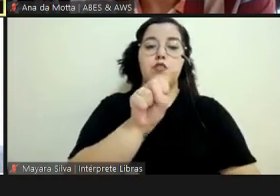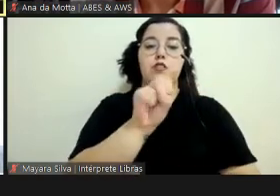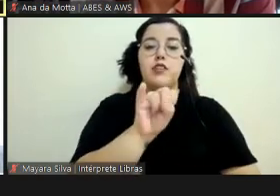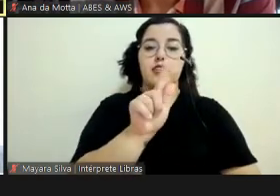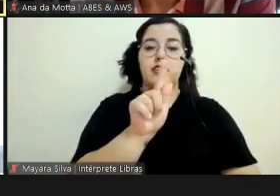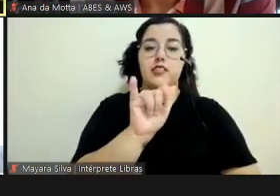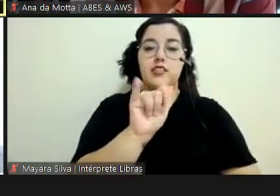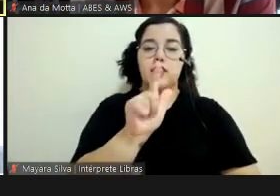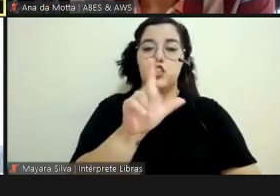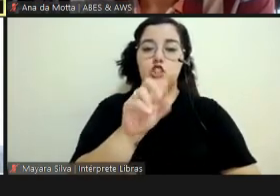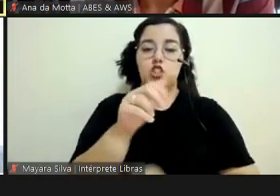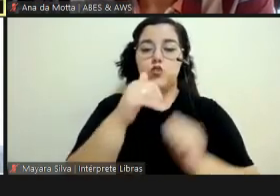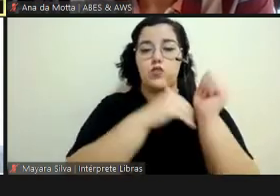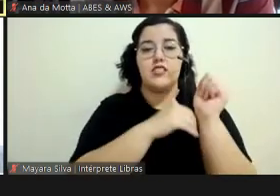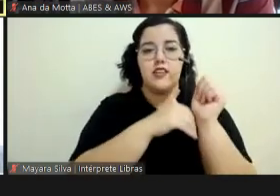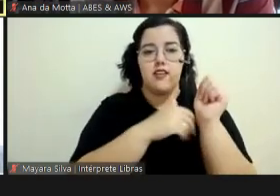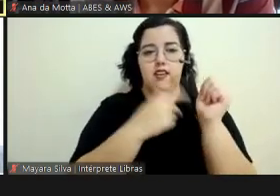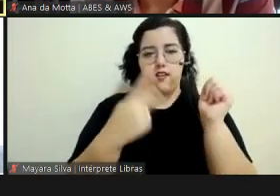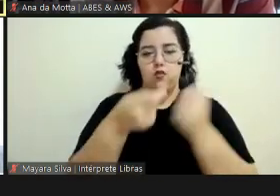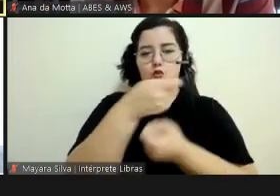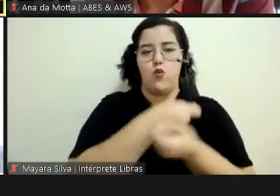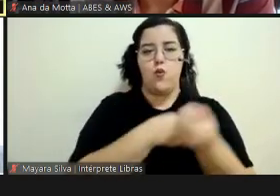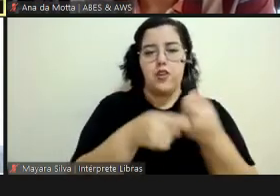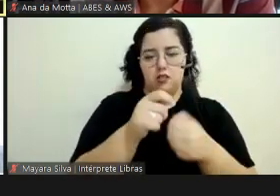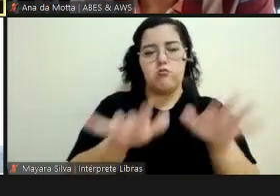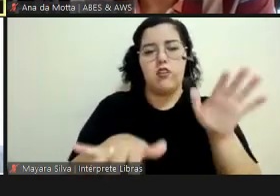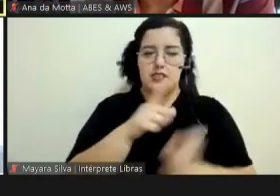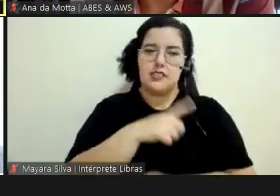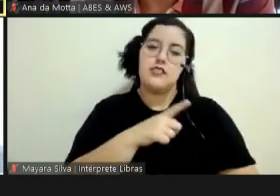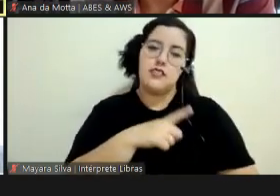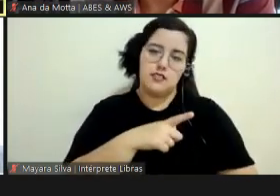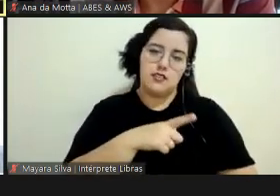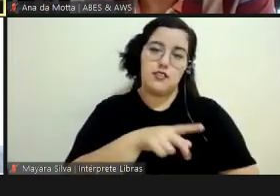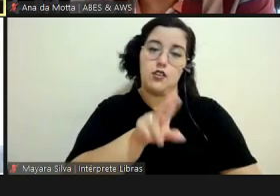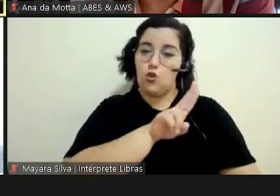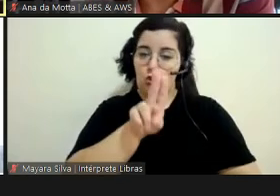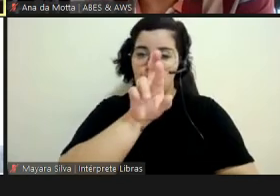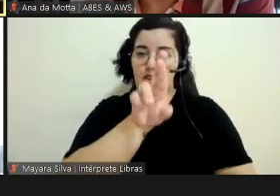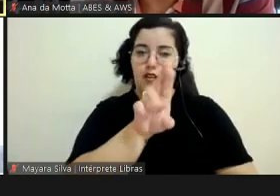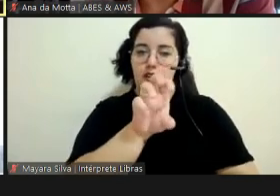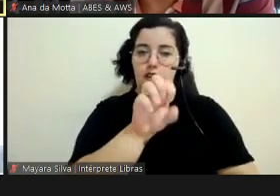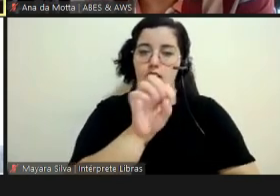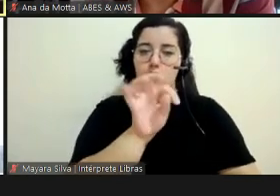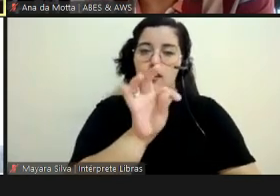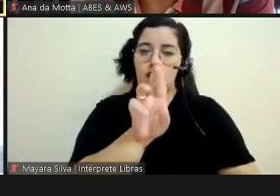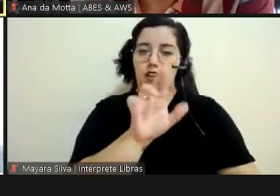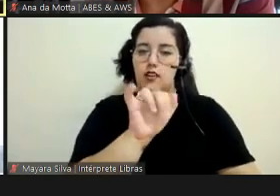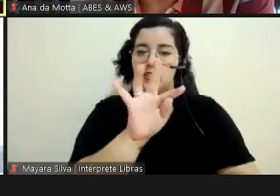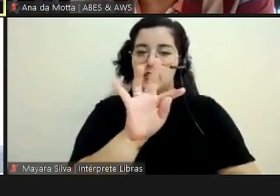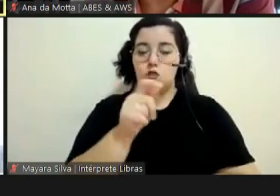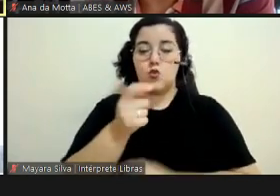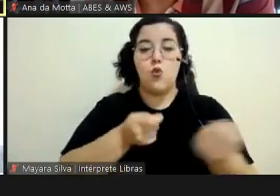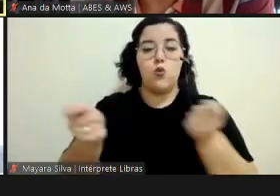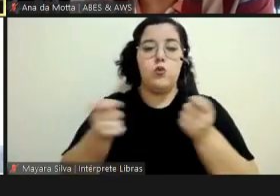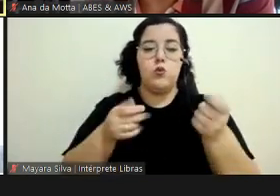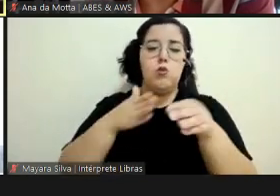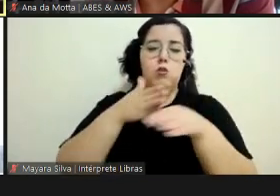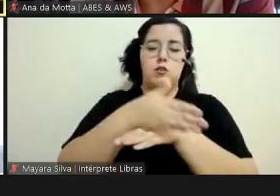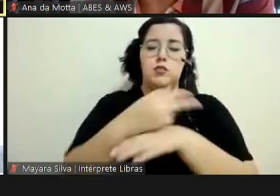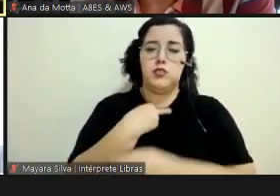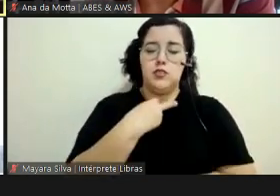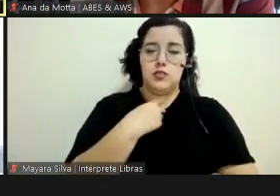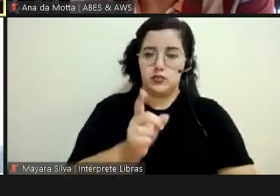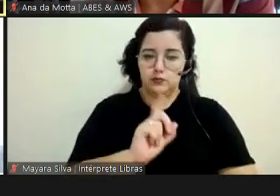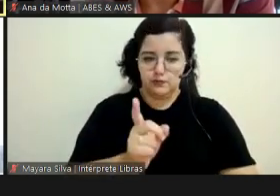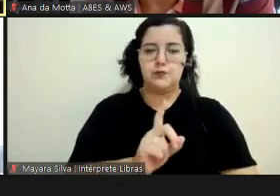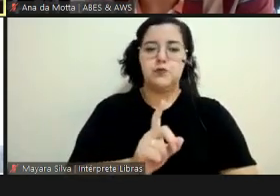segredo tecnológico, beleza, isso vai ser classificado como restrito, e só os órgãos de controle e acesso, a gente não concede o acesso. Então, o caso aí de